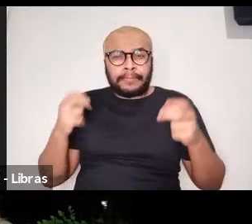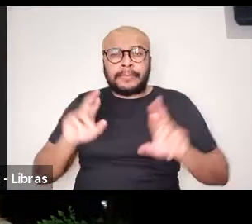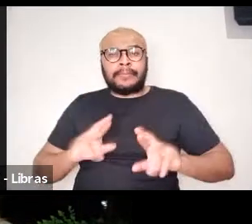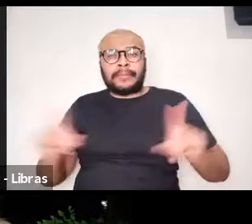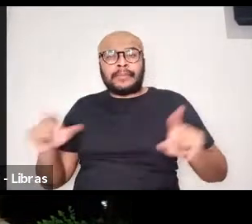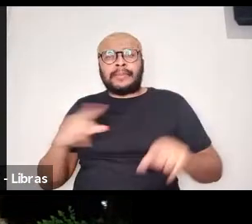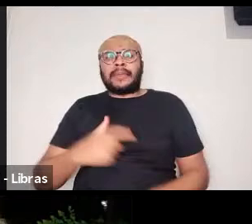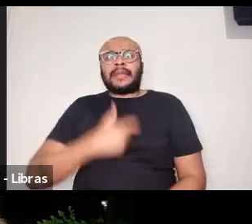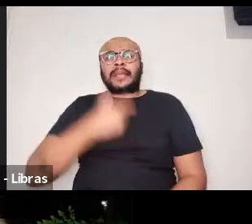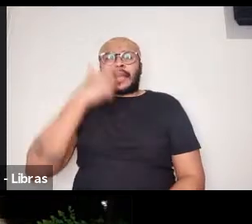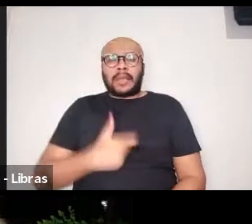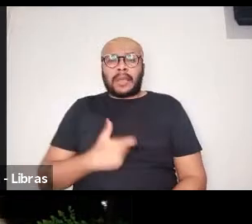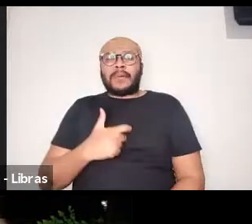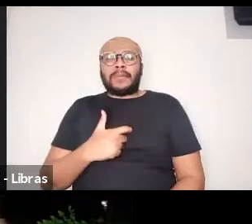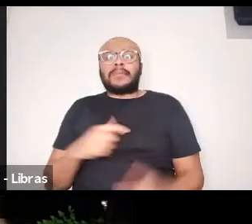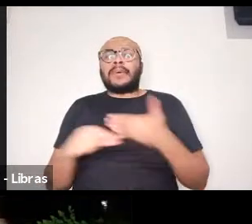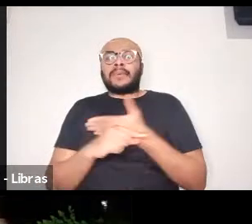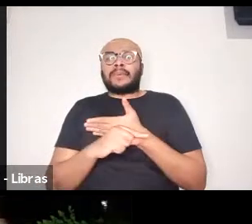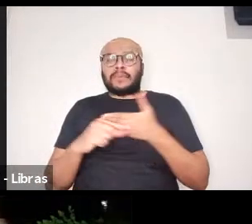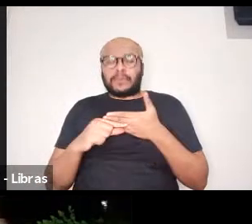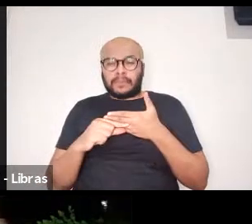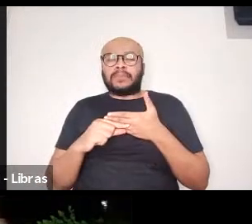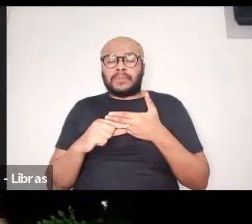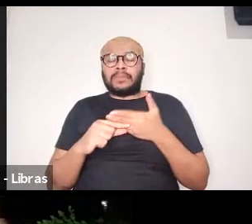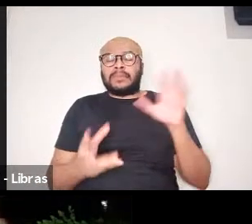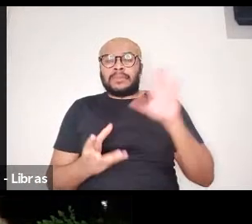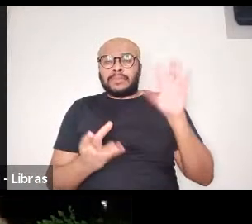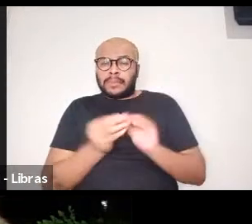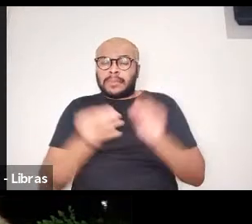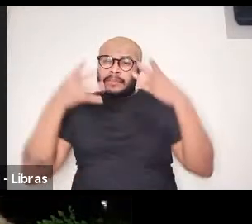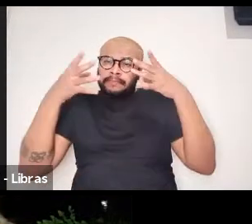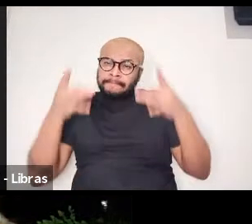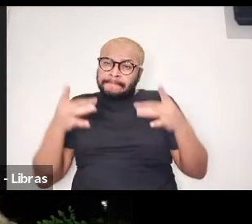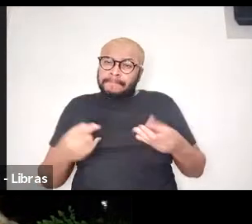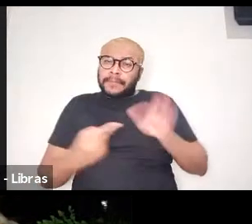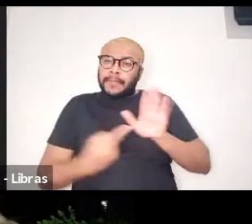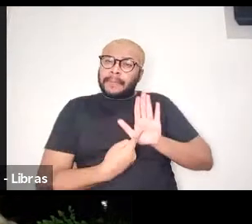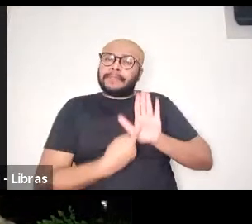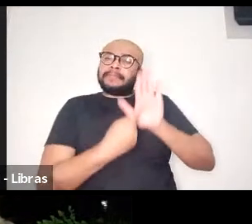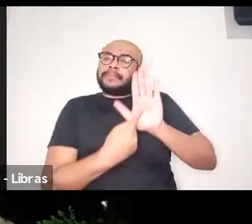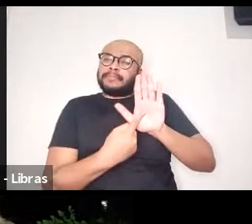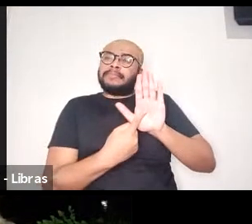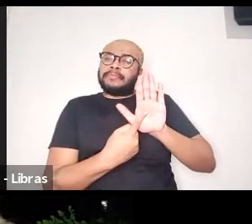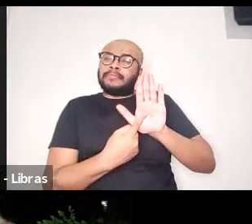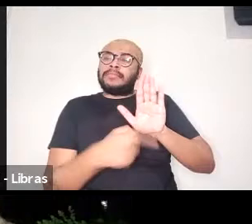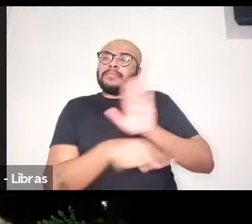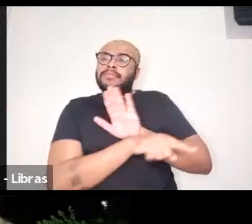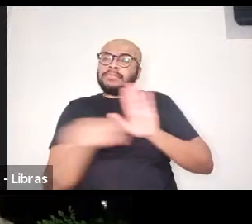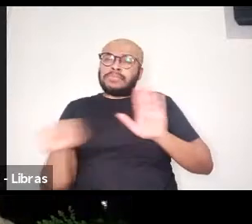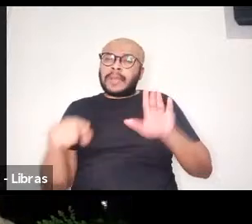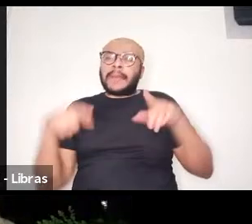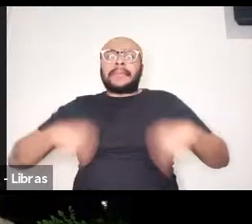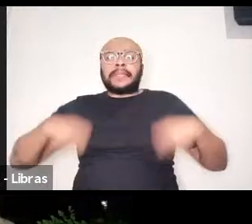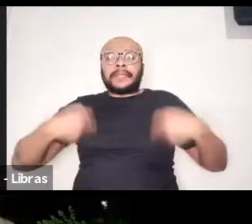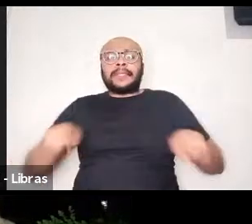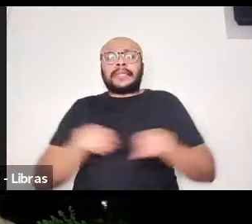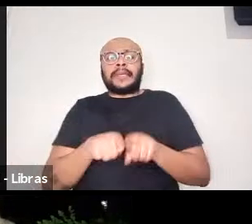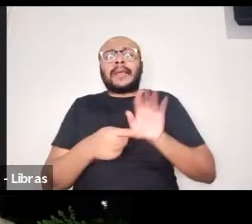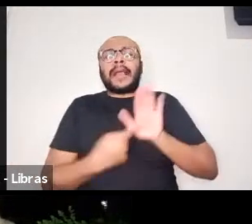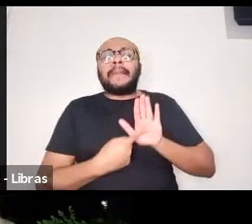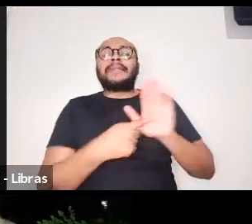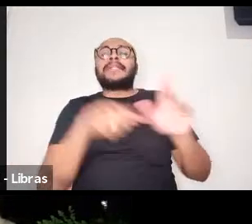eu, autor da resenha, em que o autor da resenha apresenta a obra objetivamente, precisa também apresentar a